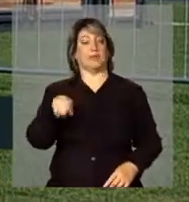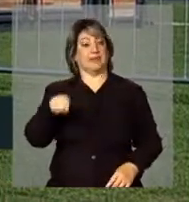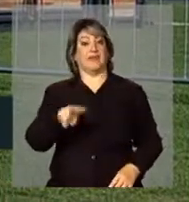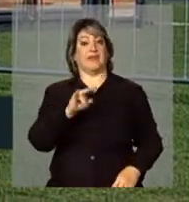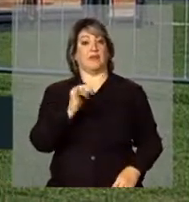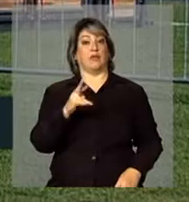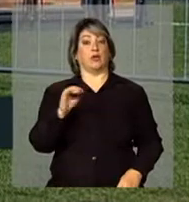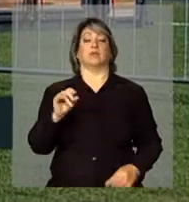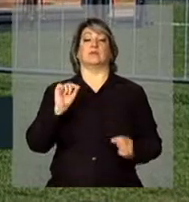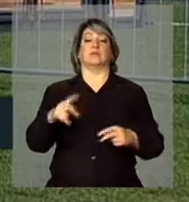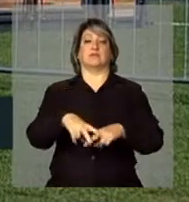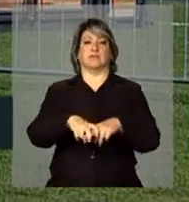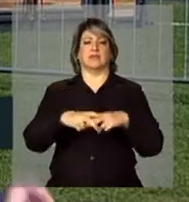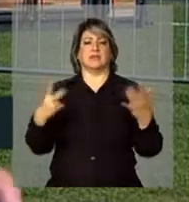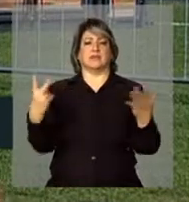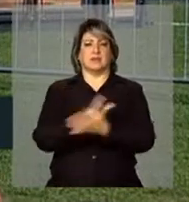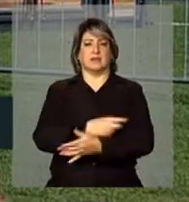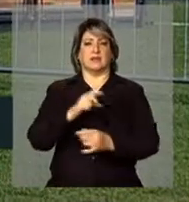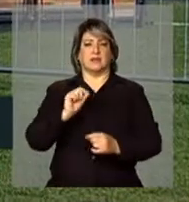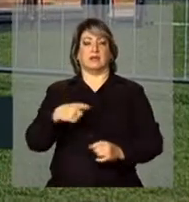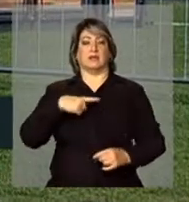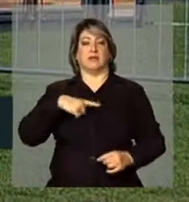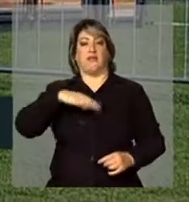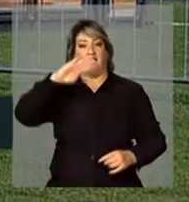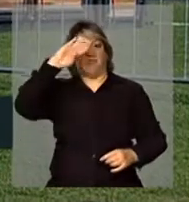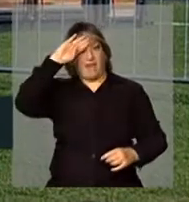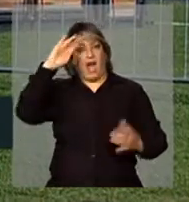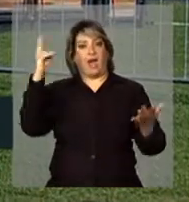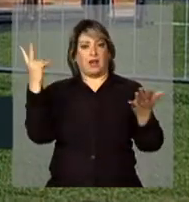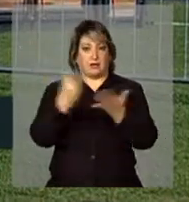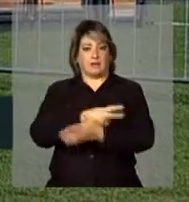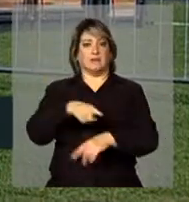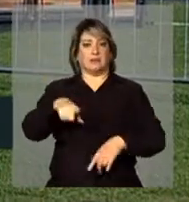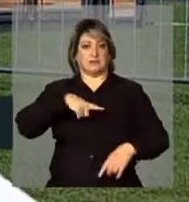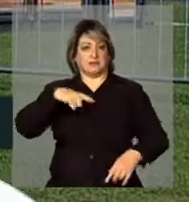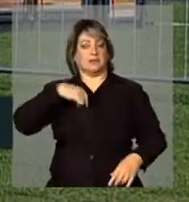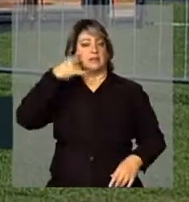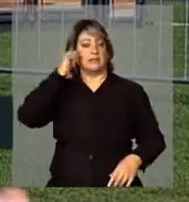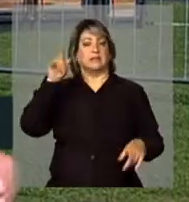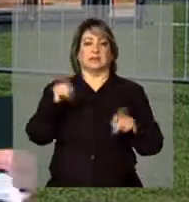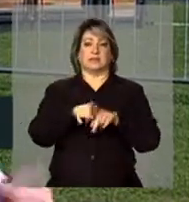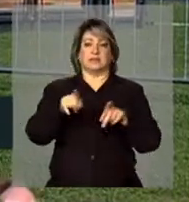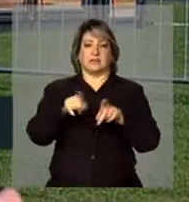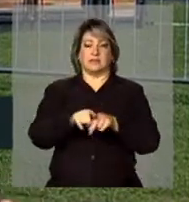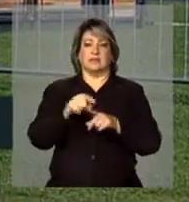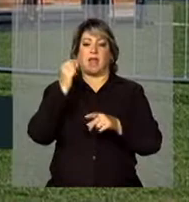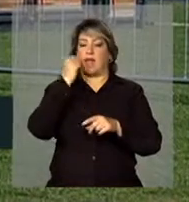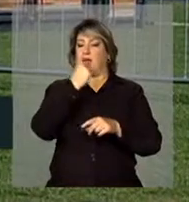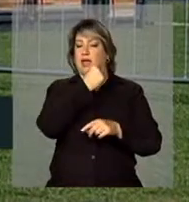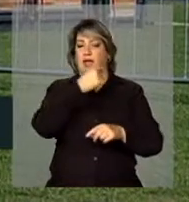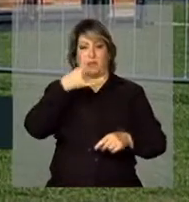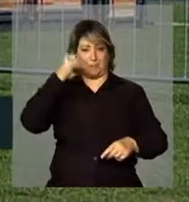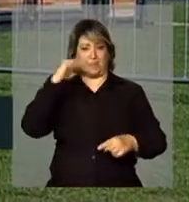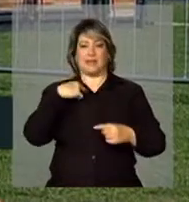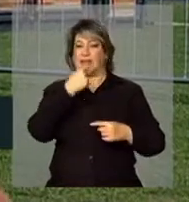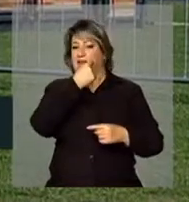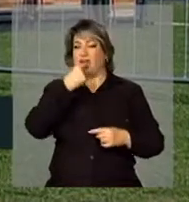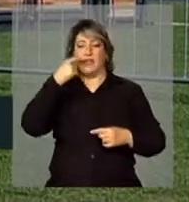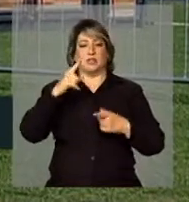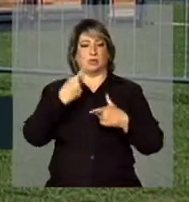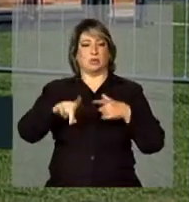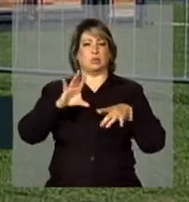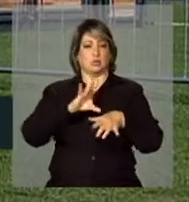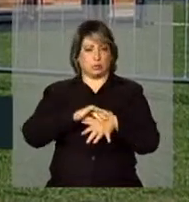que provoca uma série de sintomas, entre eles a febre, como o próprio nome da doença diz, e aftas na boca do animal. A expectativa do